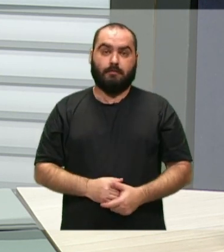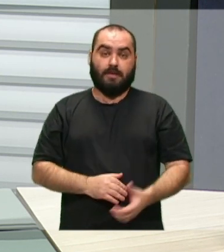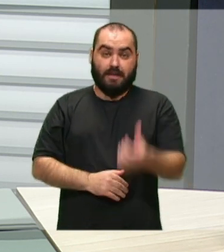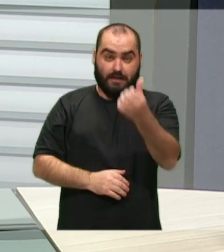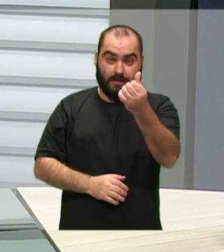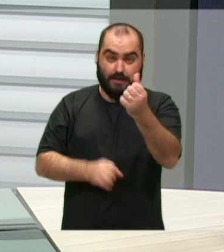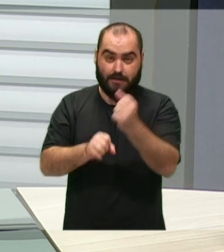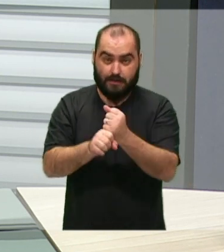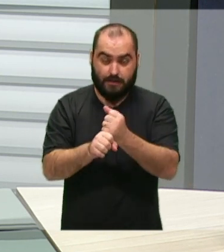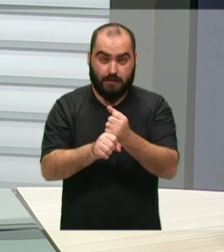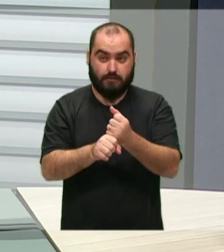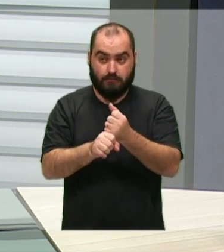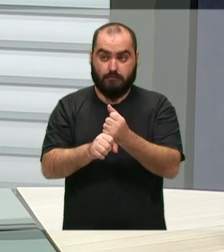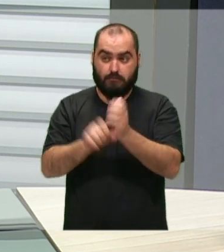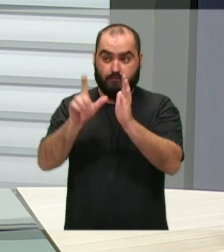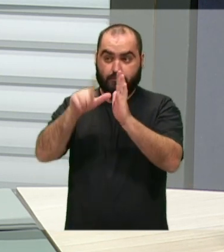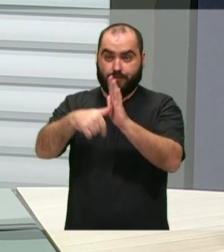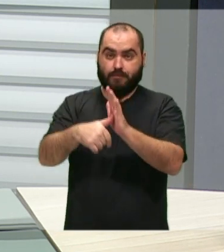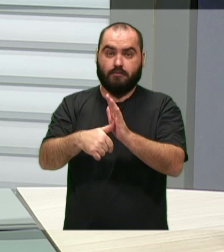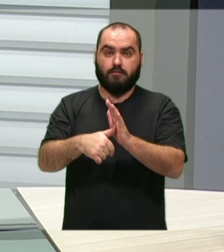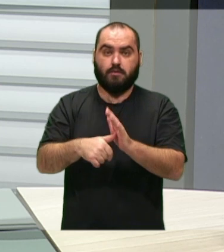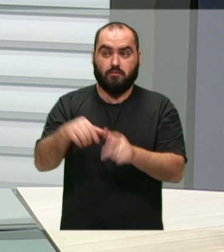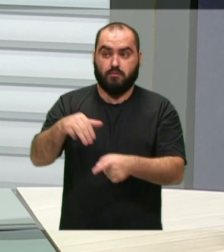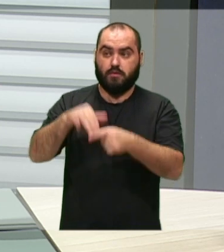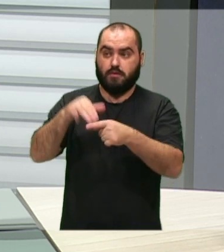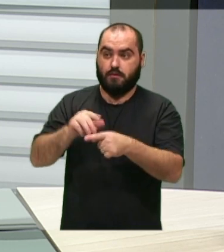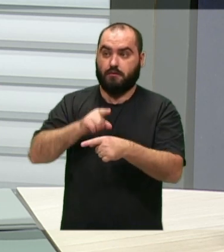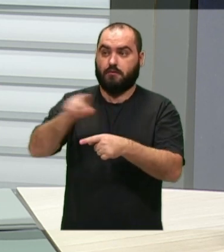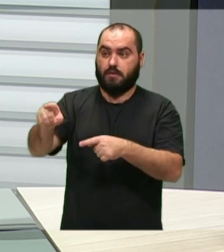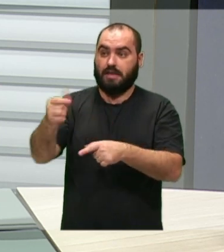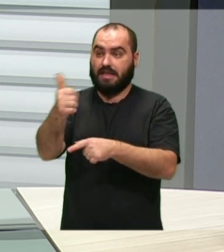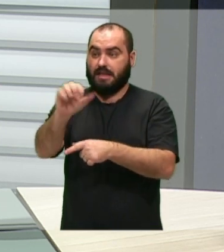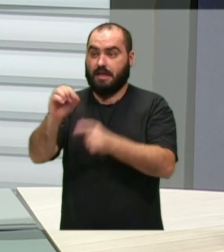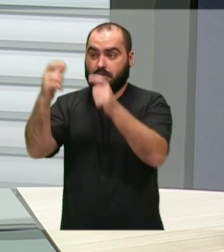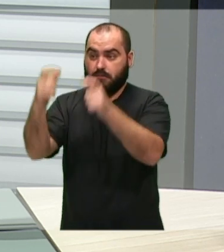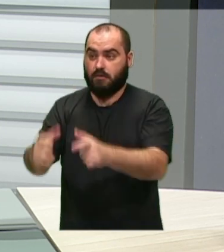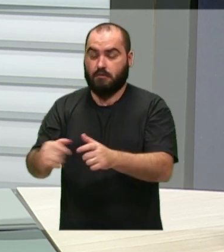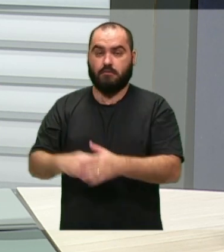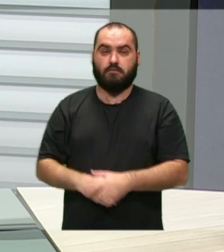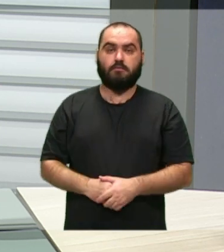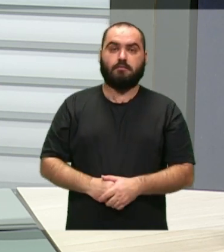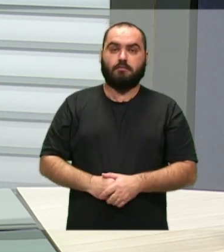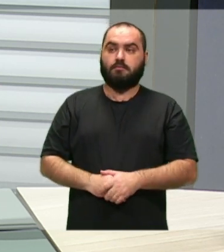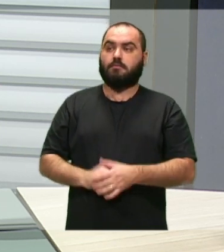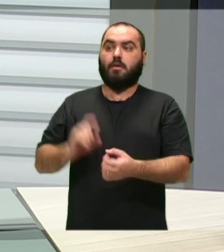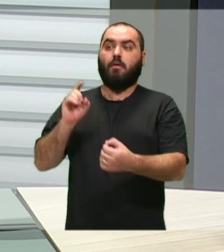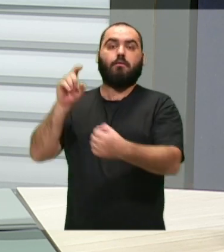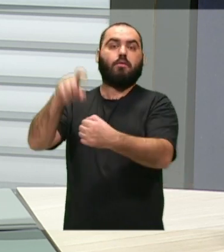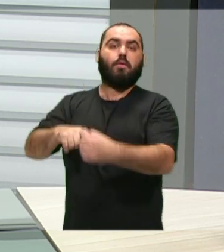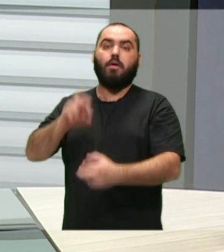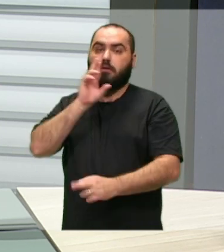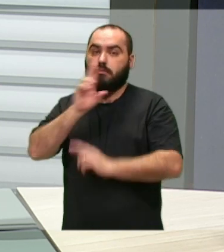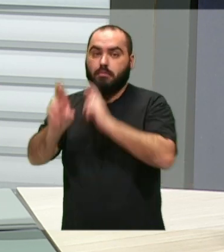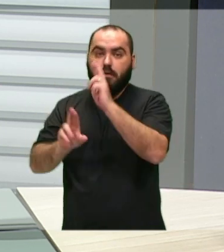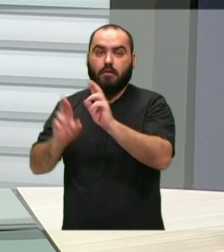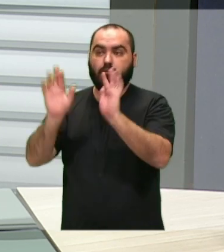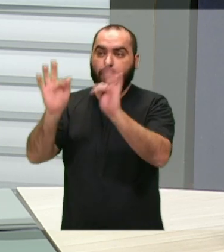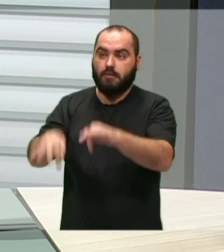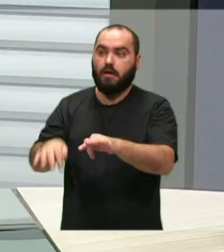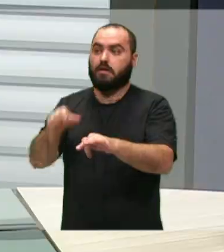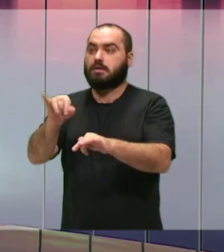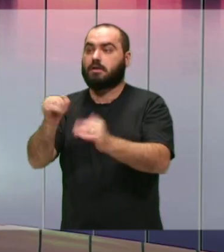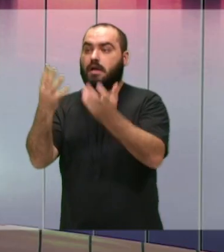anos atrás o Executivo foi em dez localidades e realizou audiências públicas, mas não voltou com o extrato final, com o resultado, se acatou uma